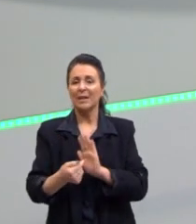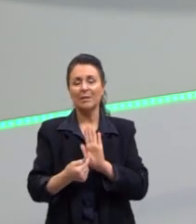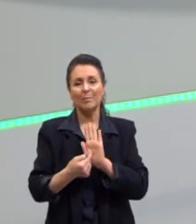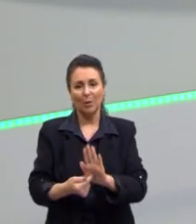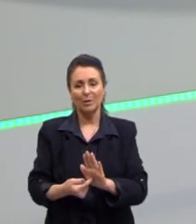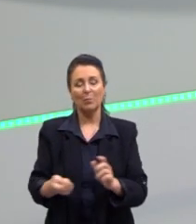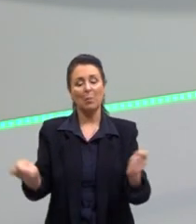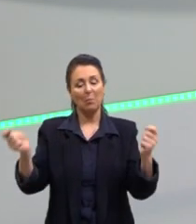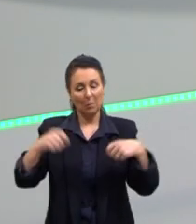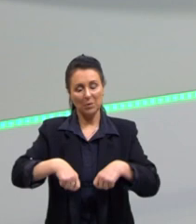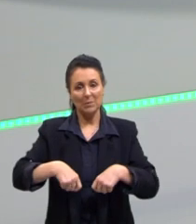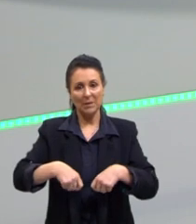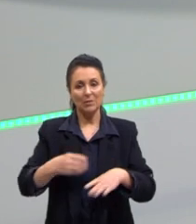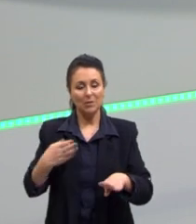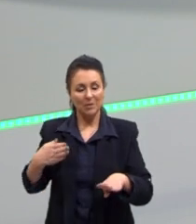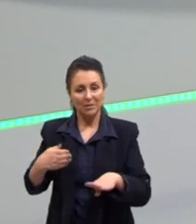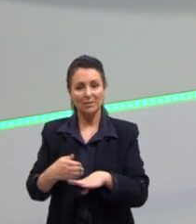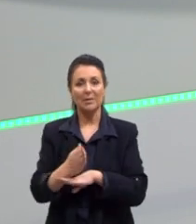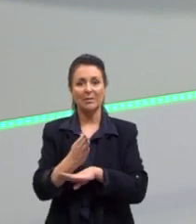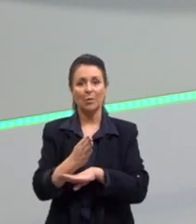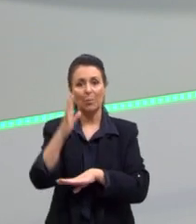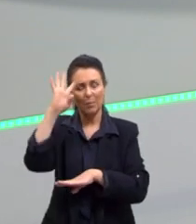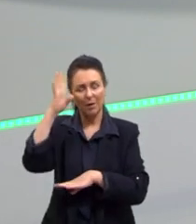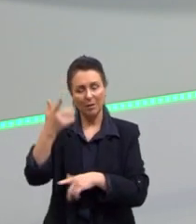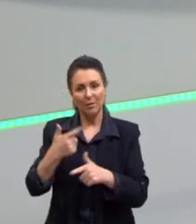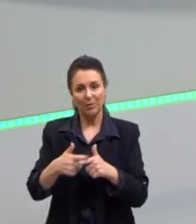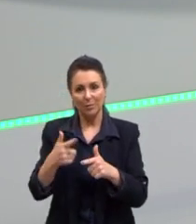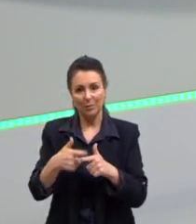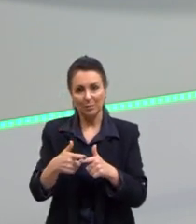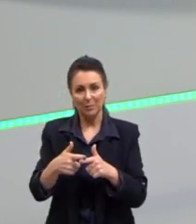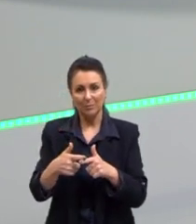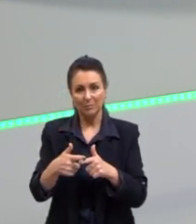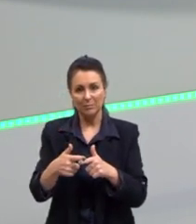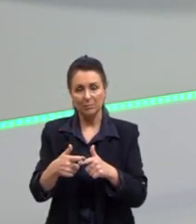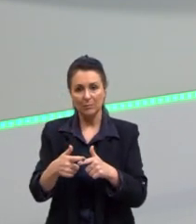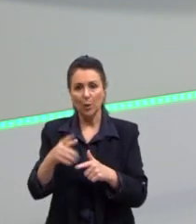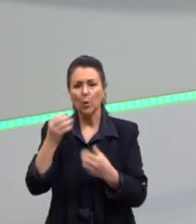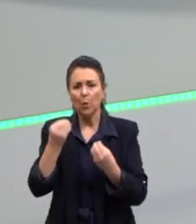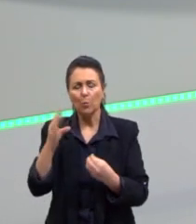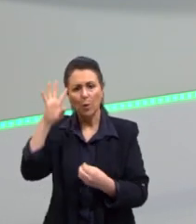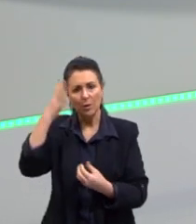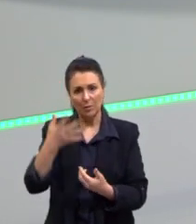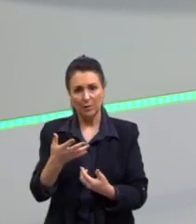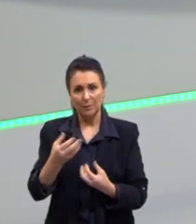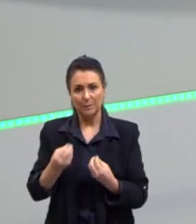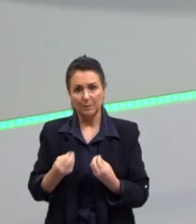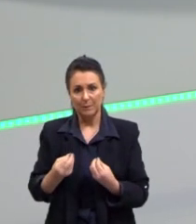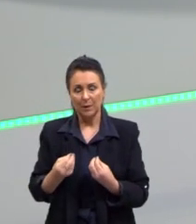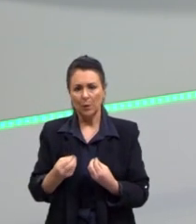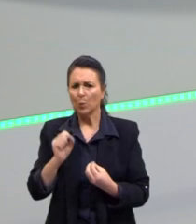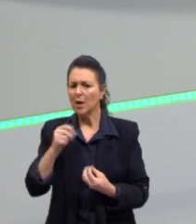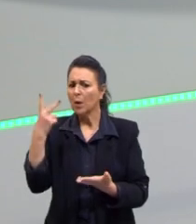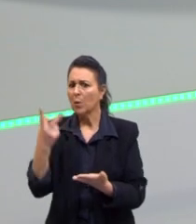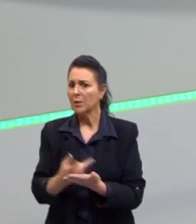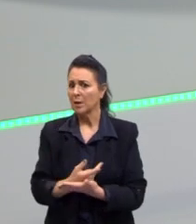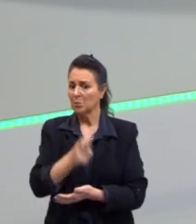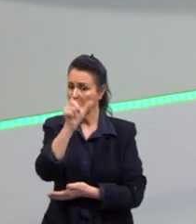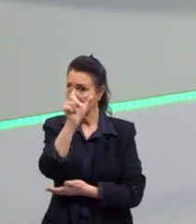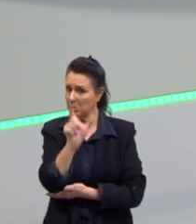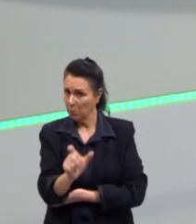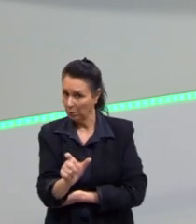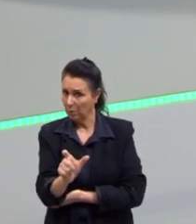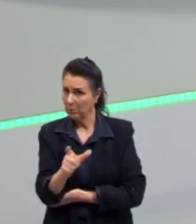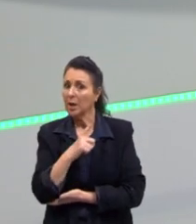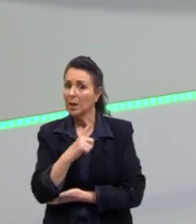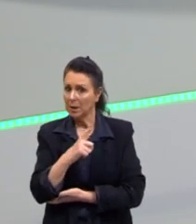de intervenção para essa problemática, uma possível solução. O que aconteceria com um sujeito que